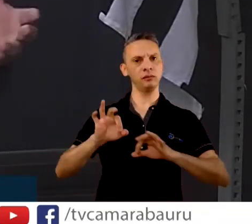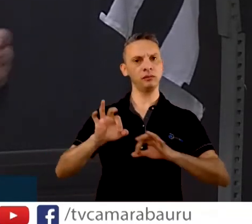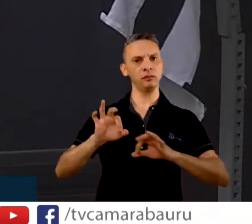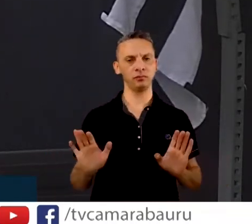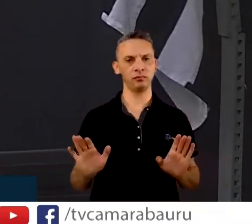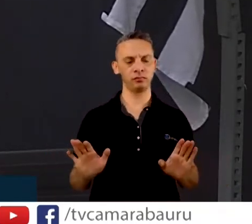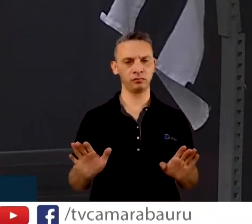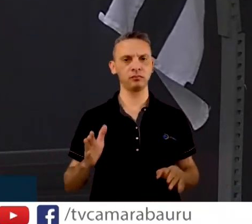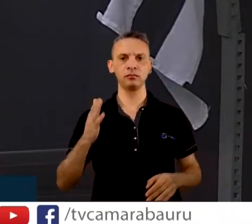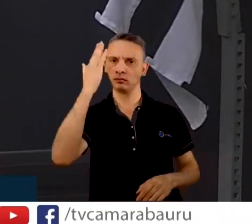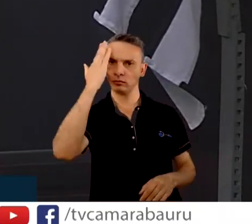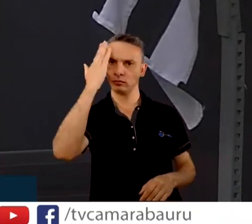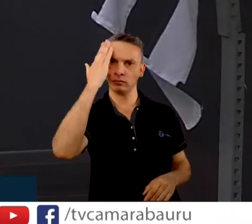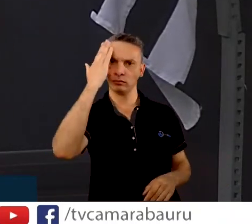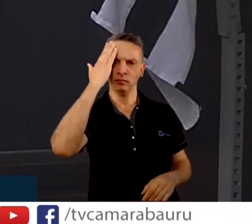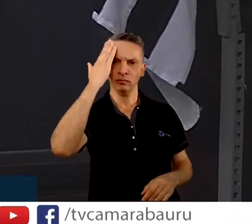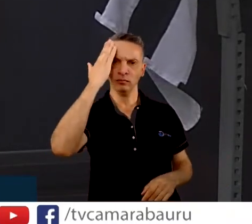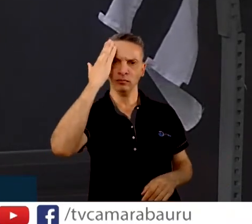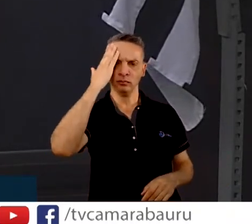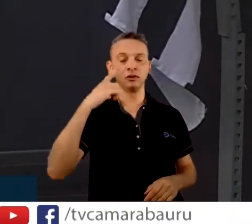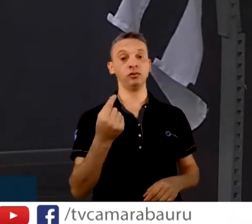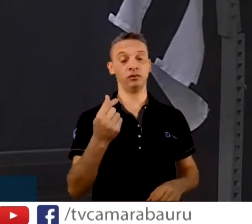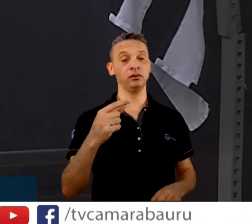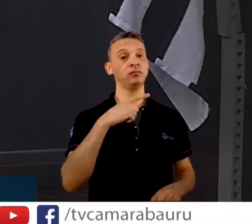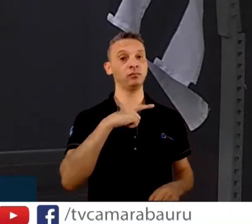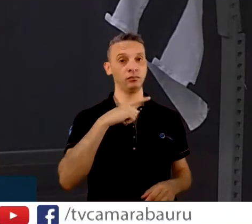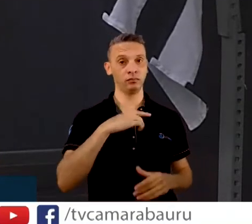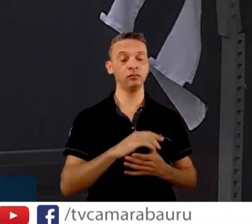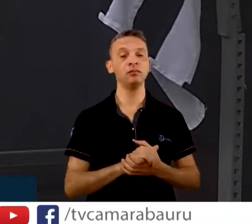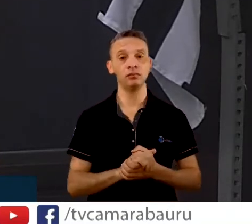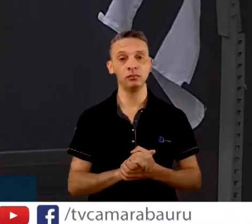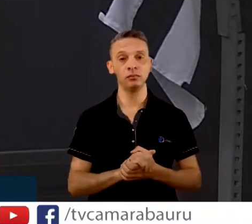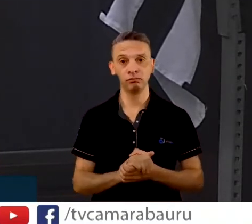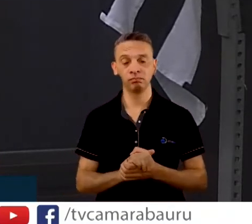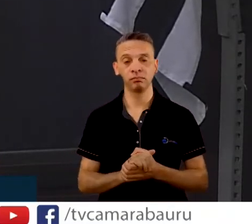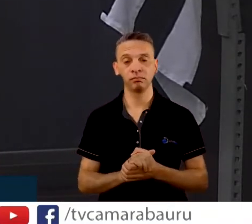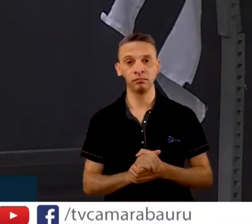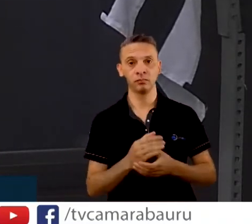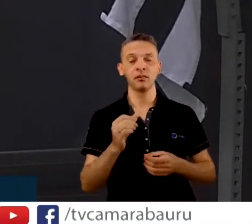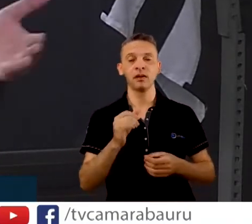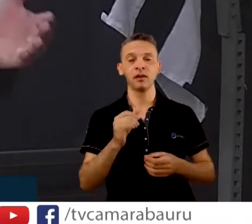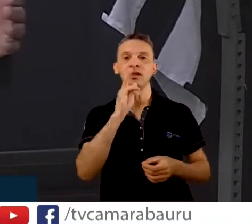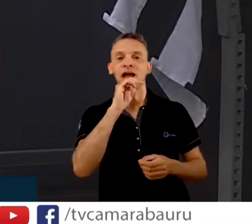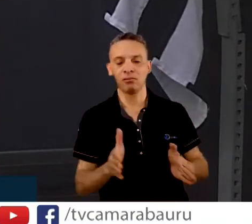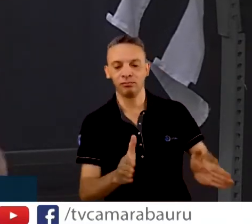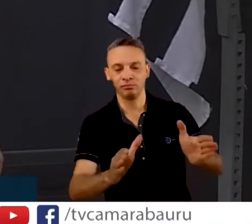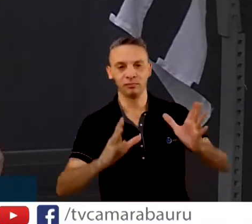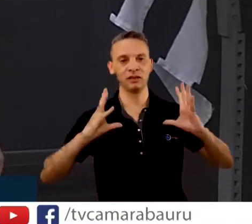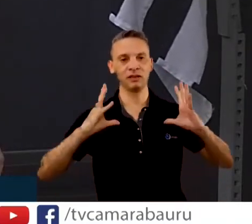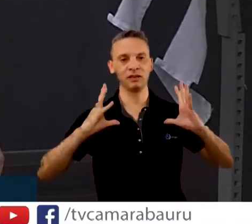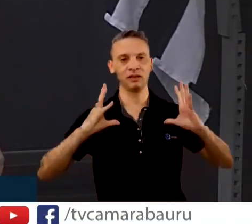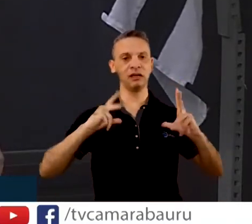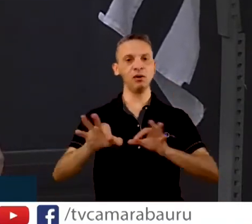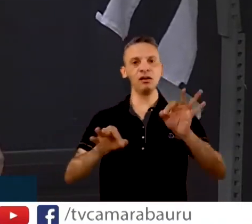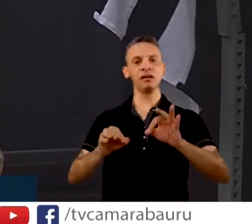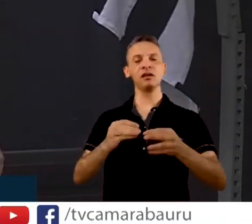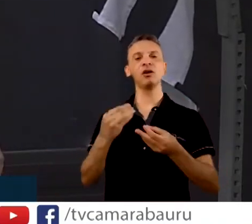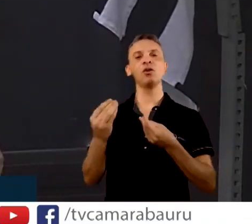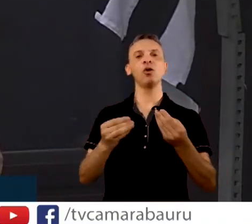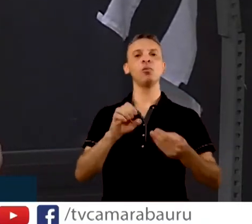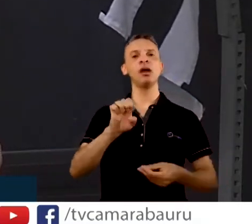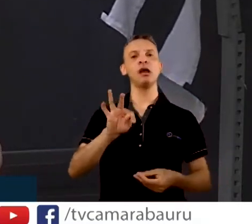tem, tem dinheiro. Propriamente, a questão da estação tratamento de esgoto. O que é que quer dizer isso? Gente,